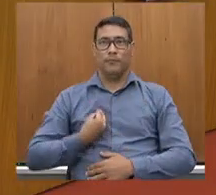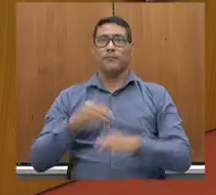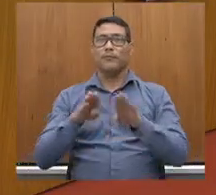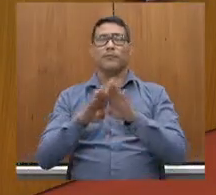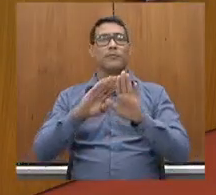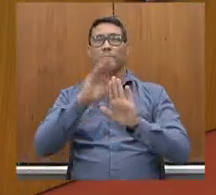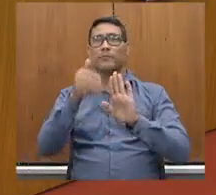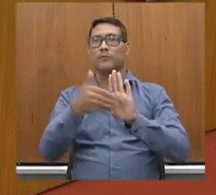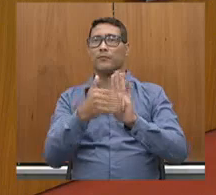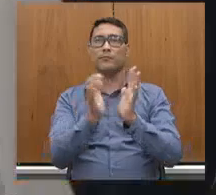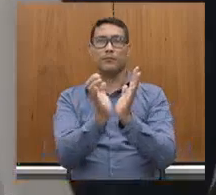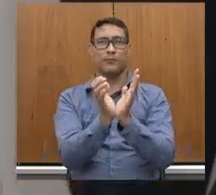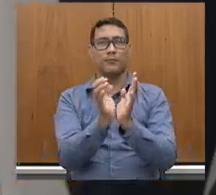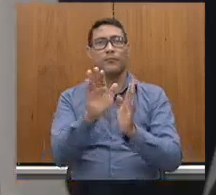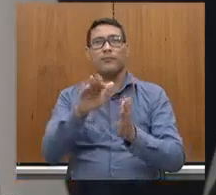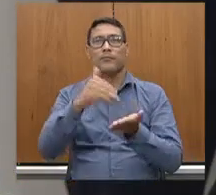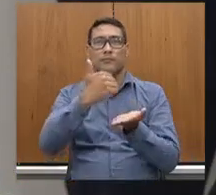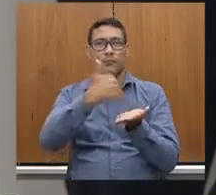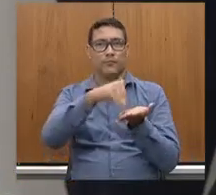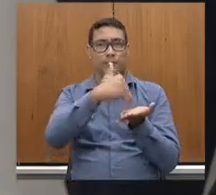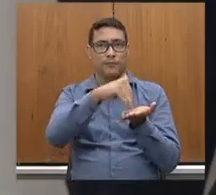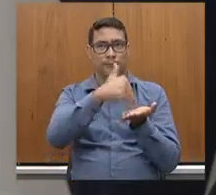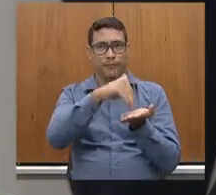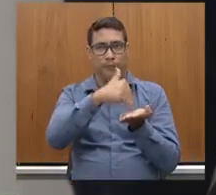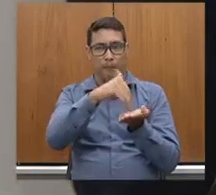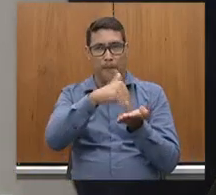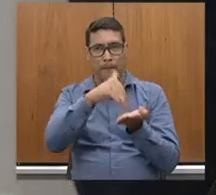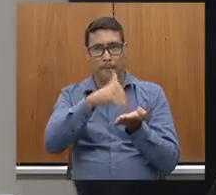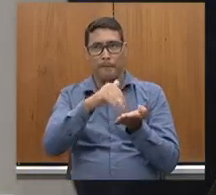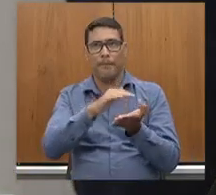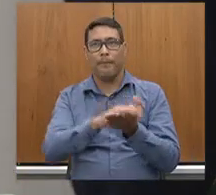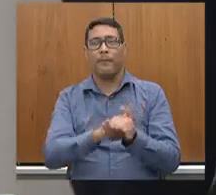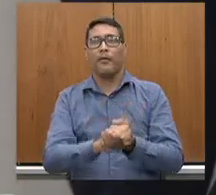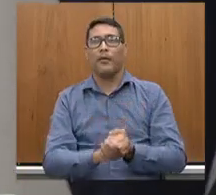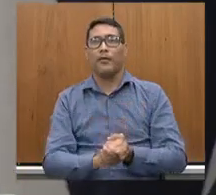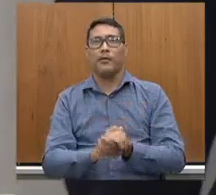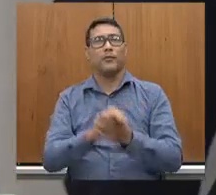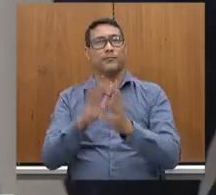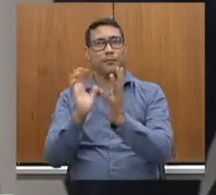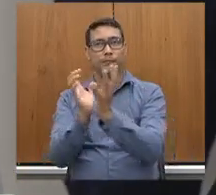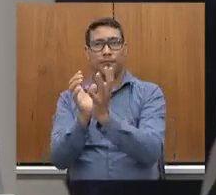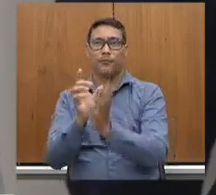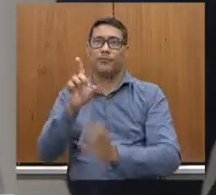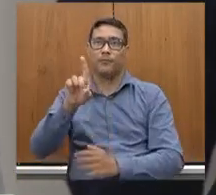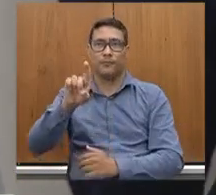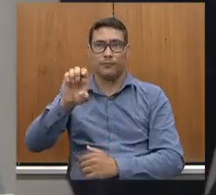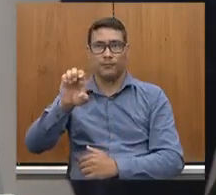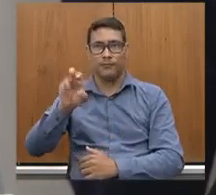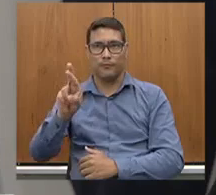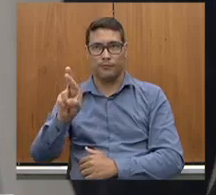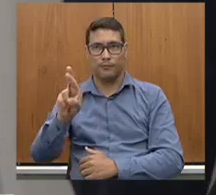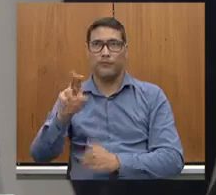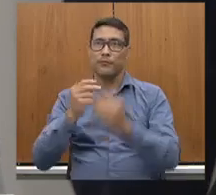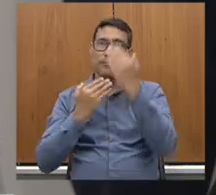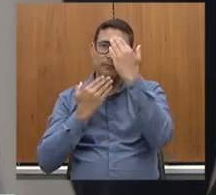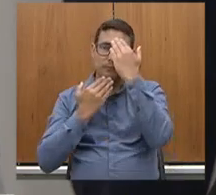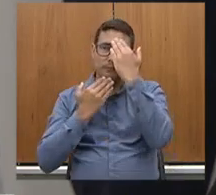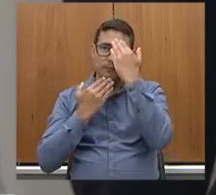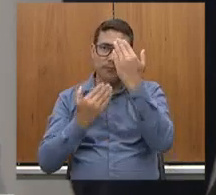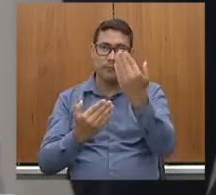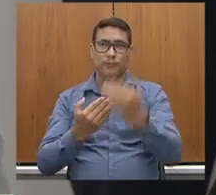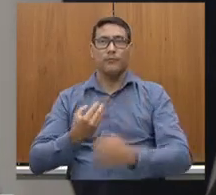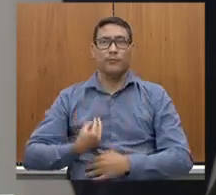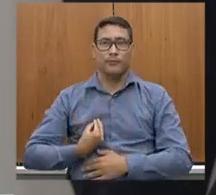assessoria, do secretário, também o povo do DR. Muito obrigado pela presença, a